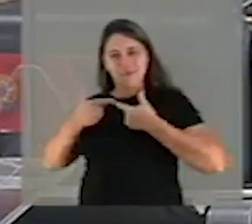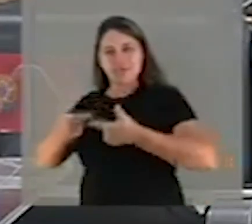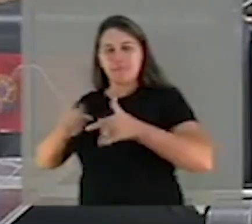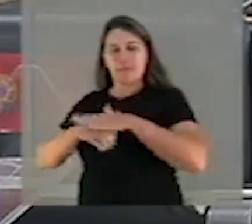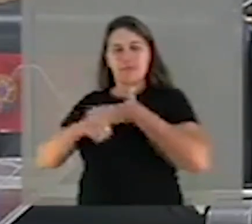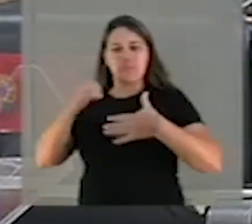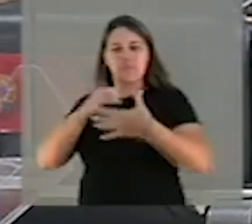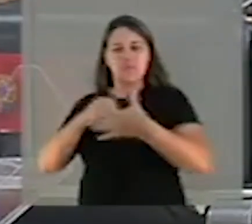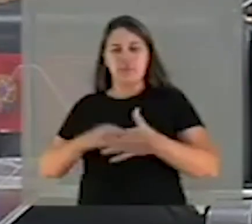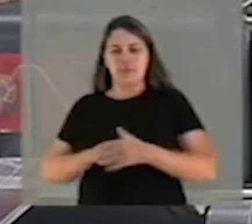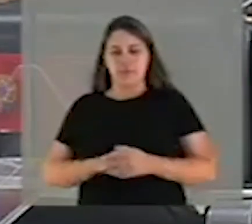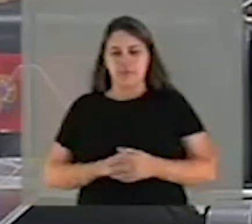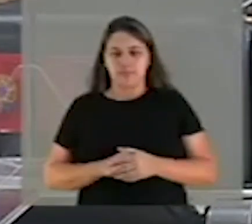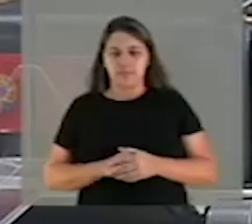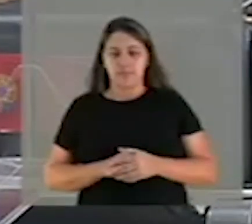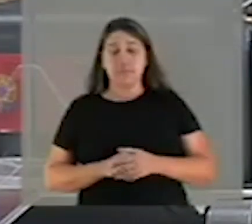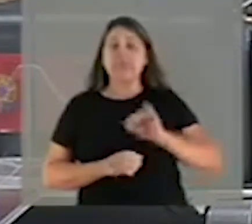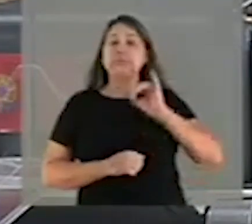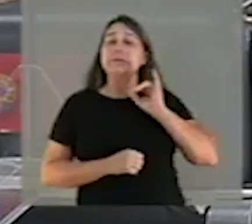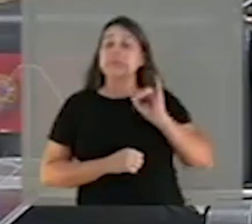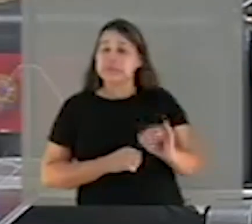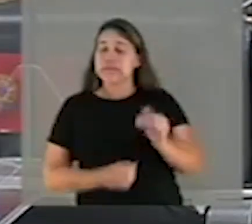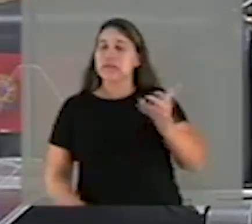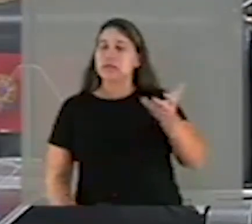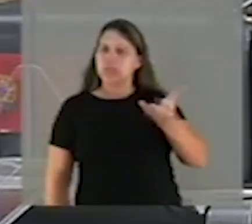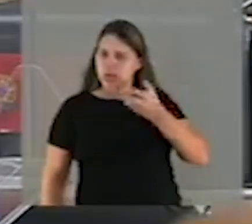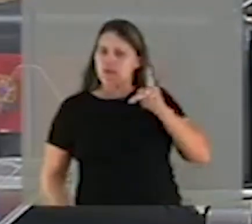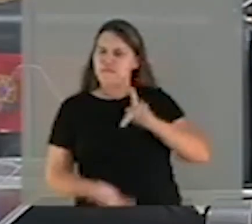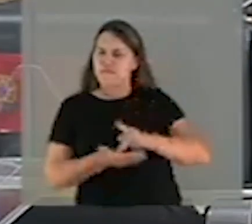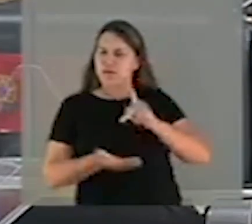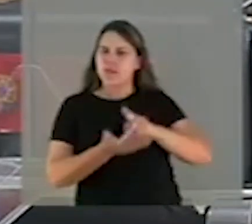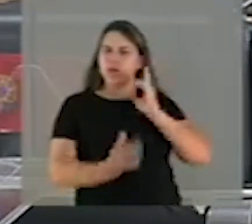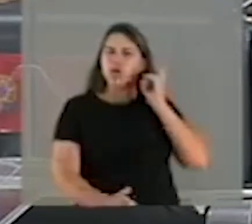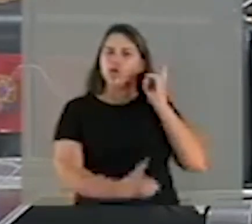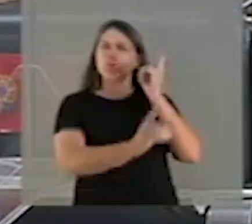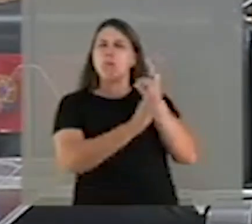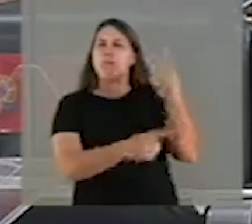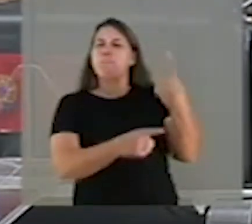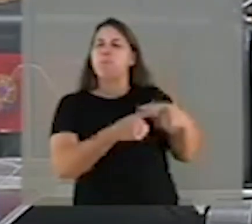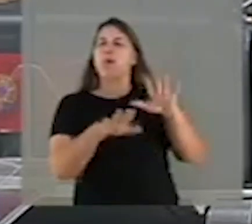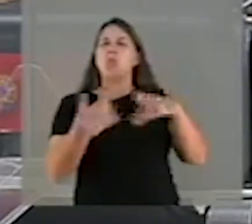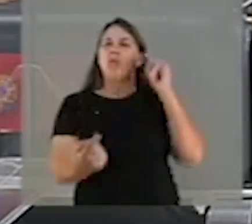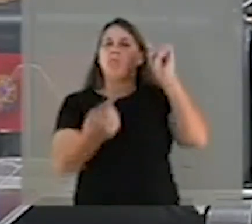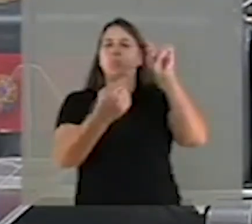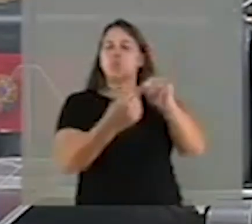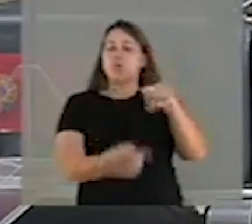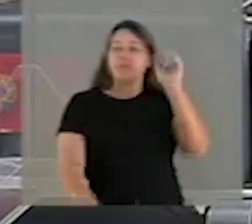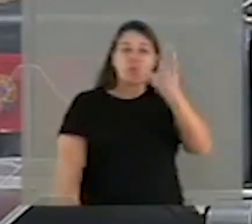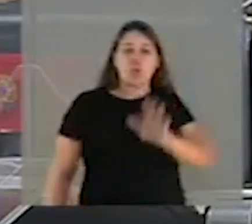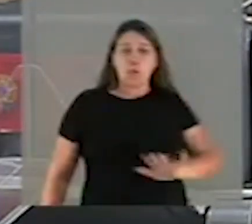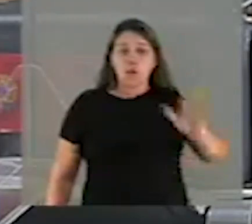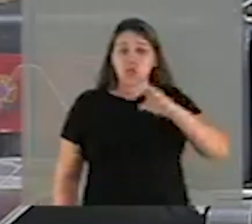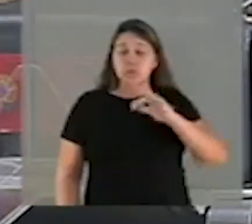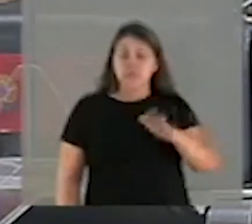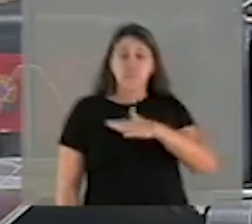pandemia. Se estávamos querendo realmente descobrir por que o Brasil teve mais mortes e, se